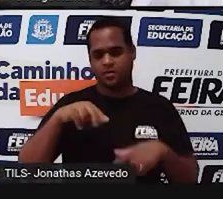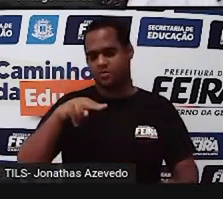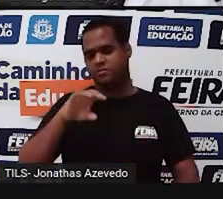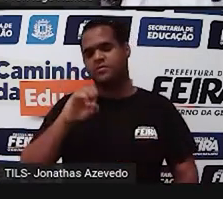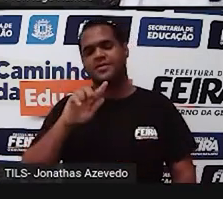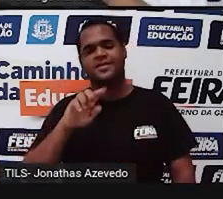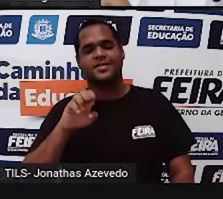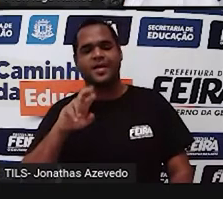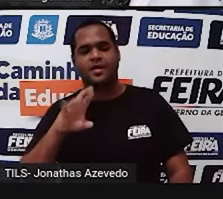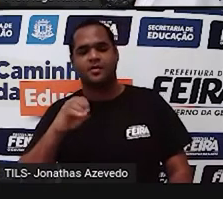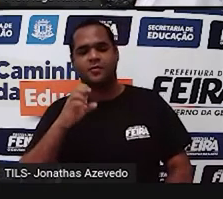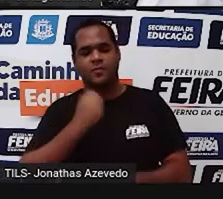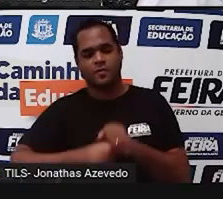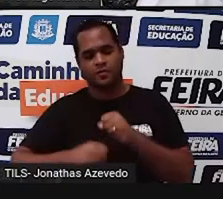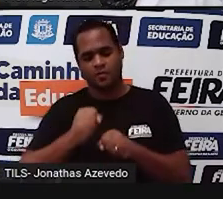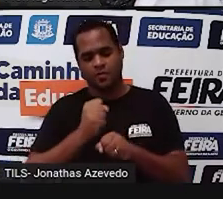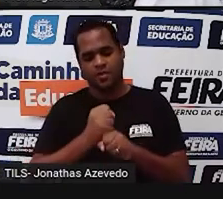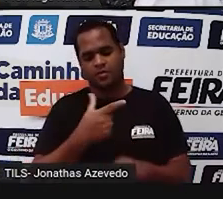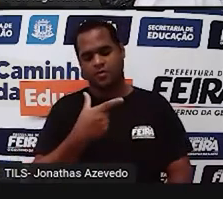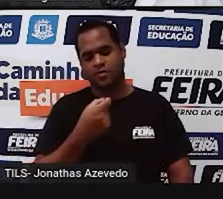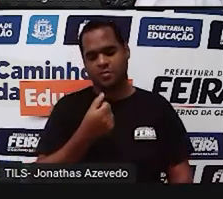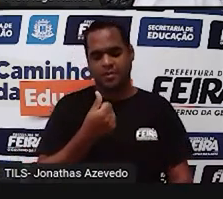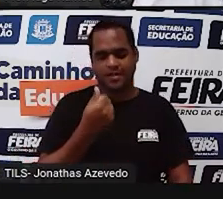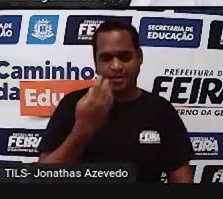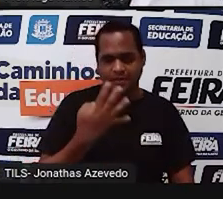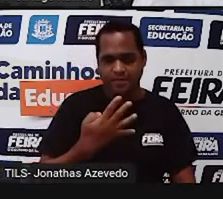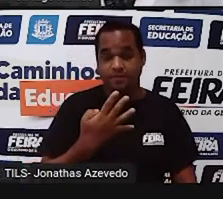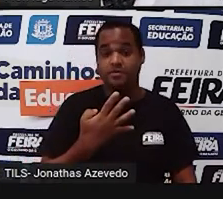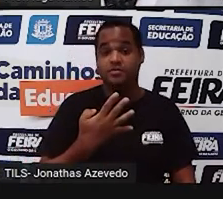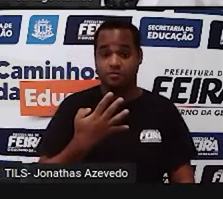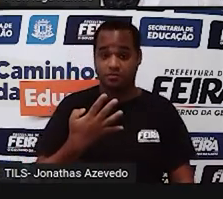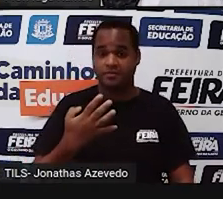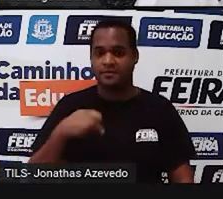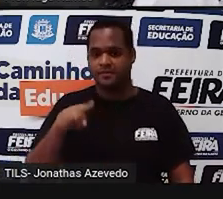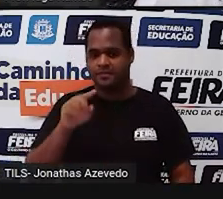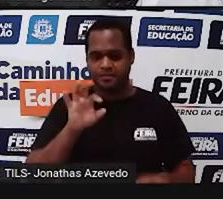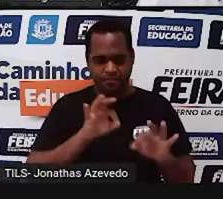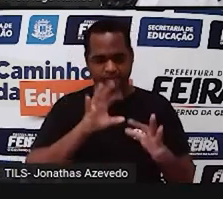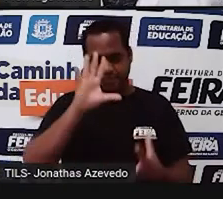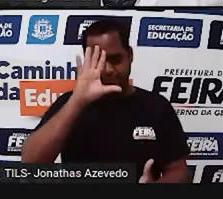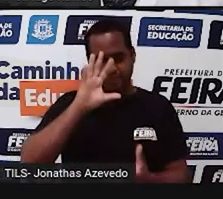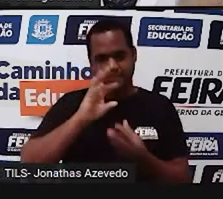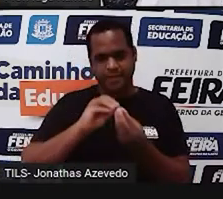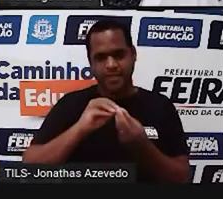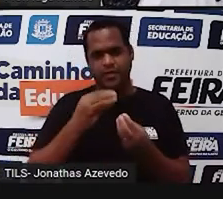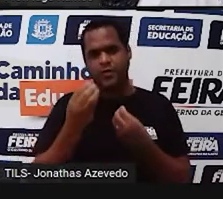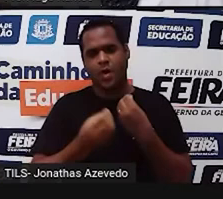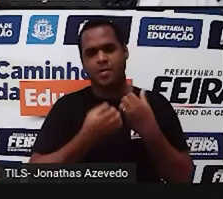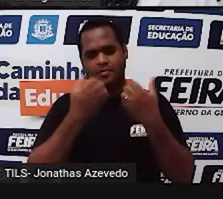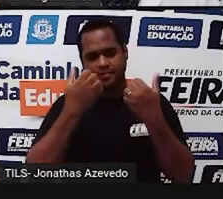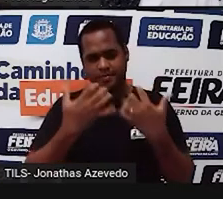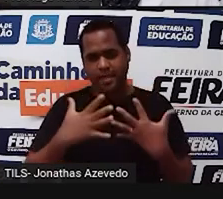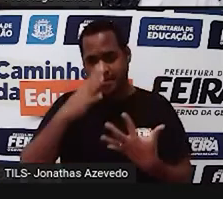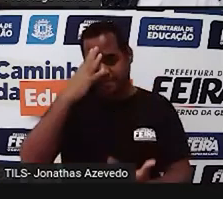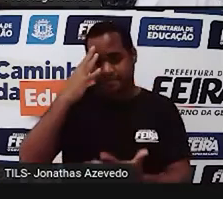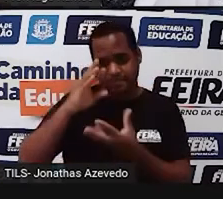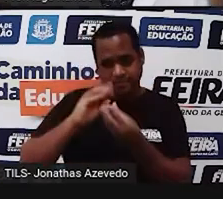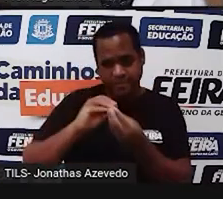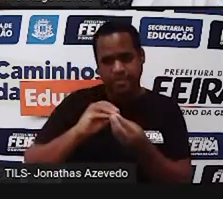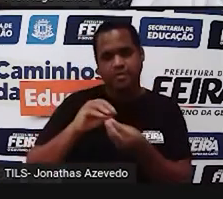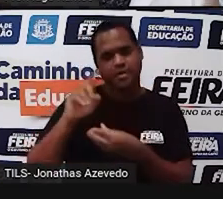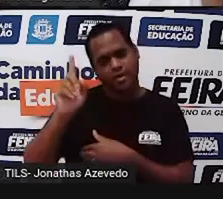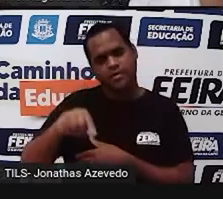no ano de 2014. Então, essa mesma compreensão, esse mesmo entendimento, né,